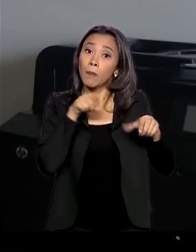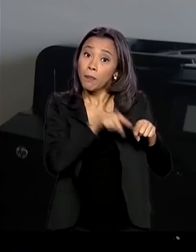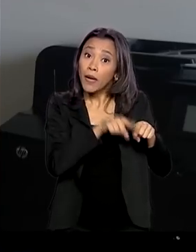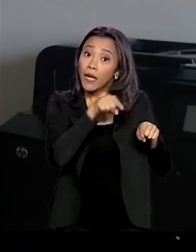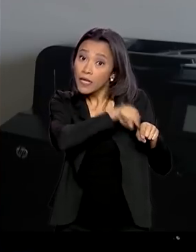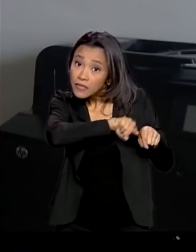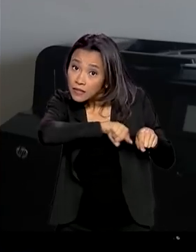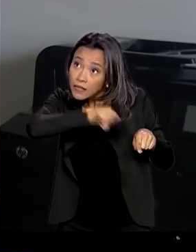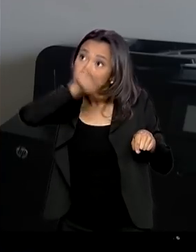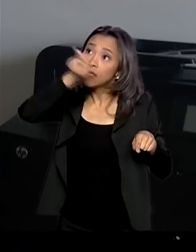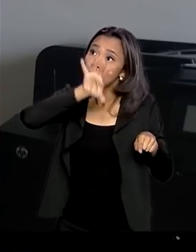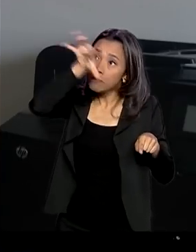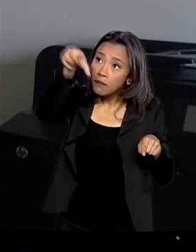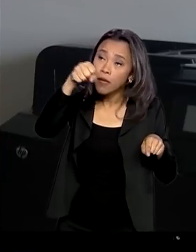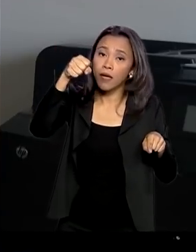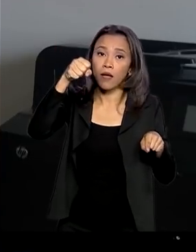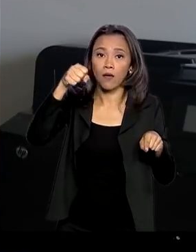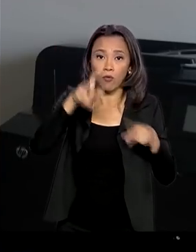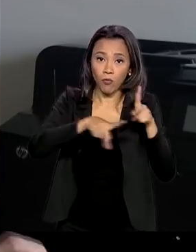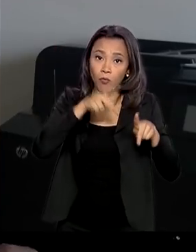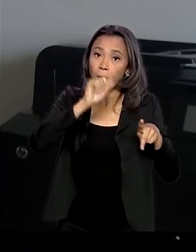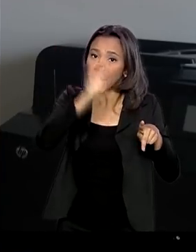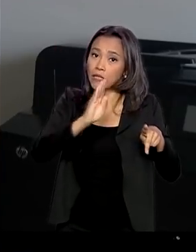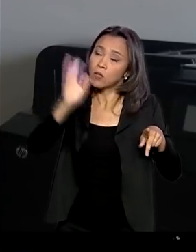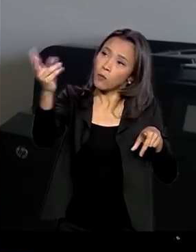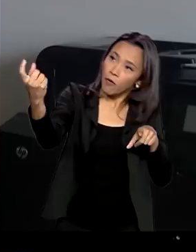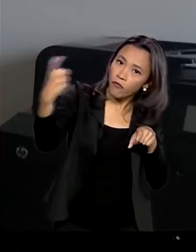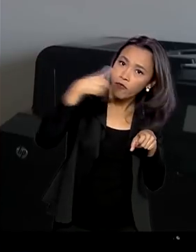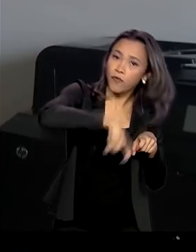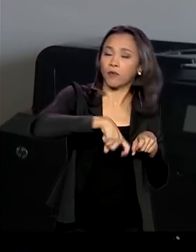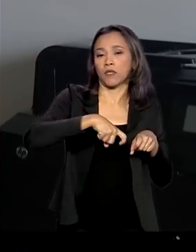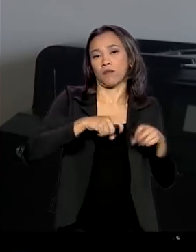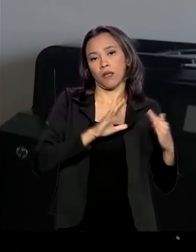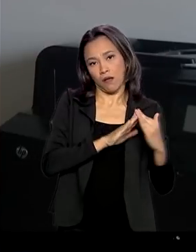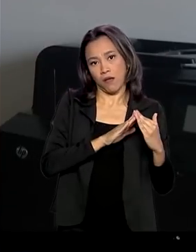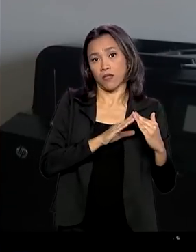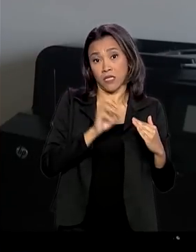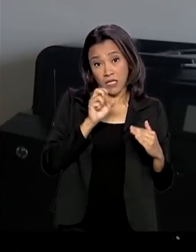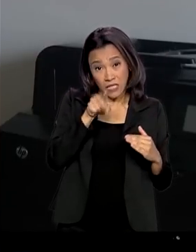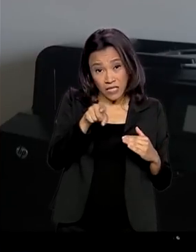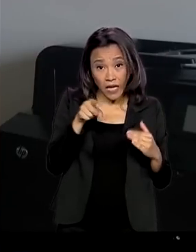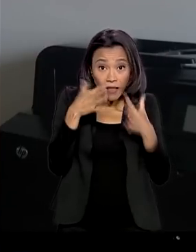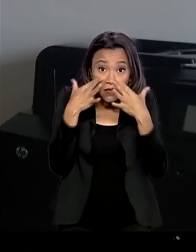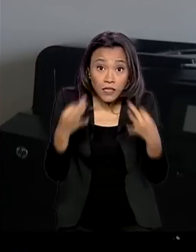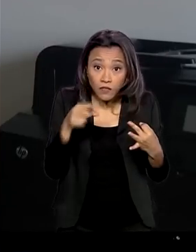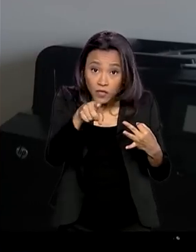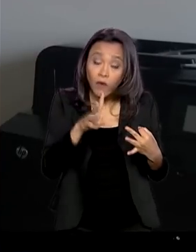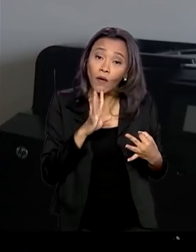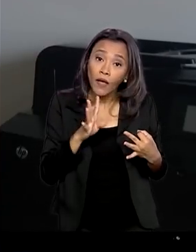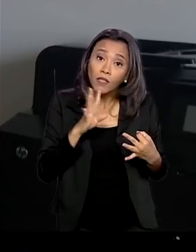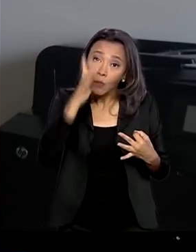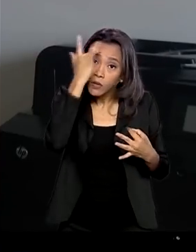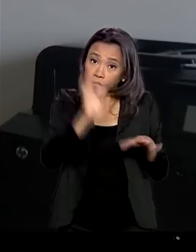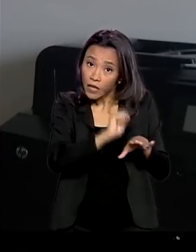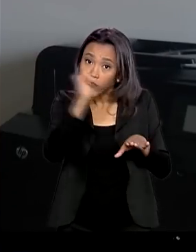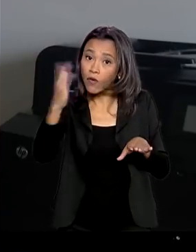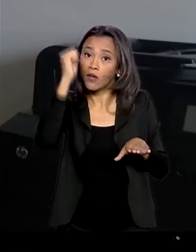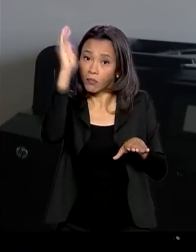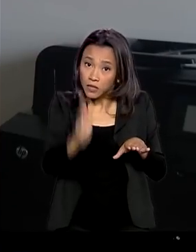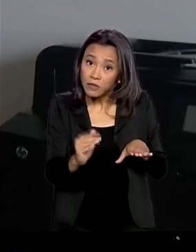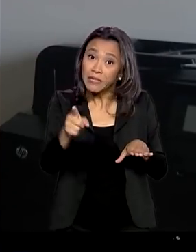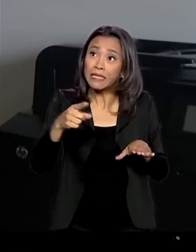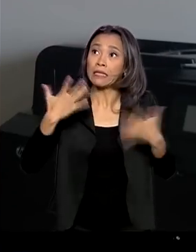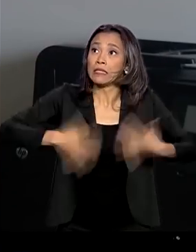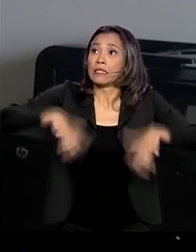a repatriar esses brasileiros. Então, atenção. Se você está no exterior ou conhece alguém que está sendo afetado pela